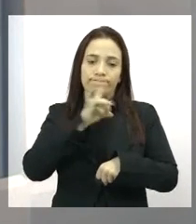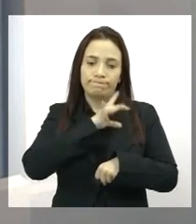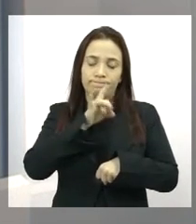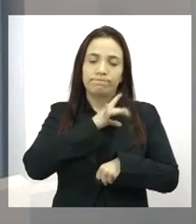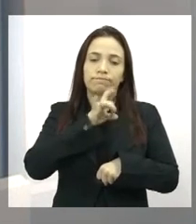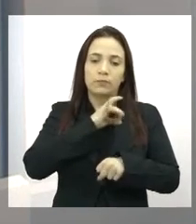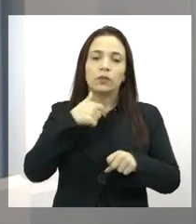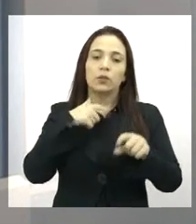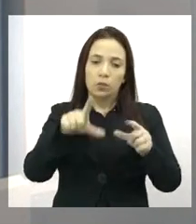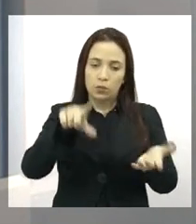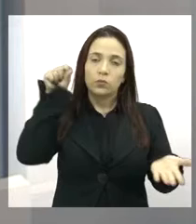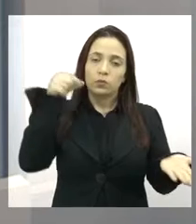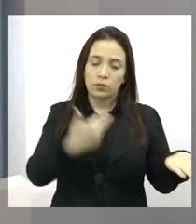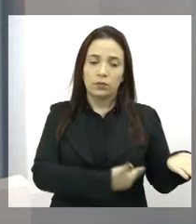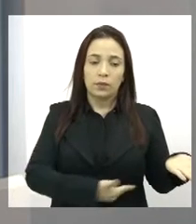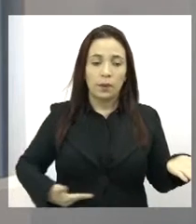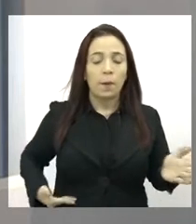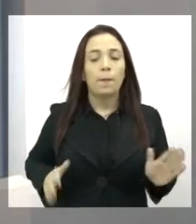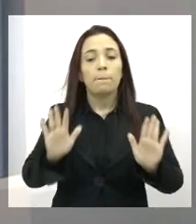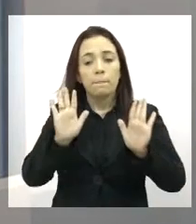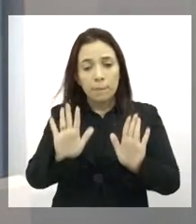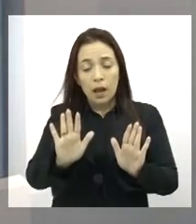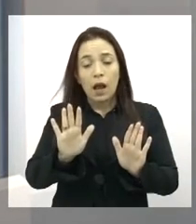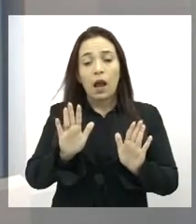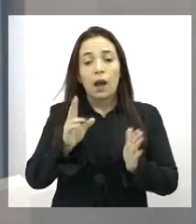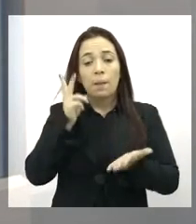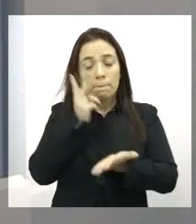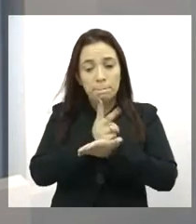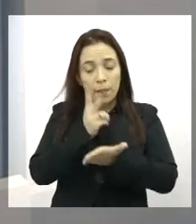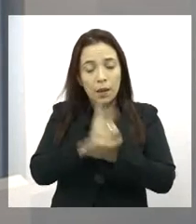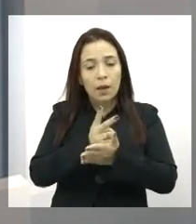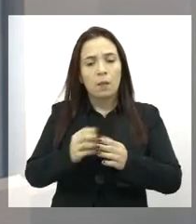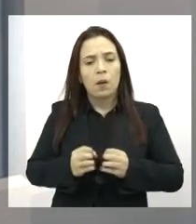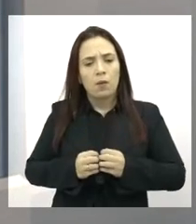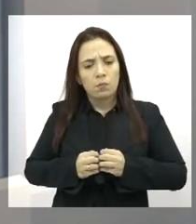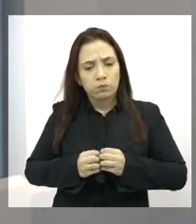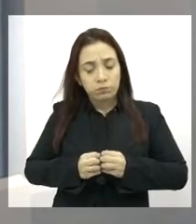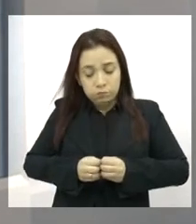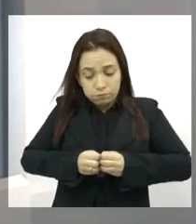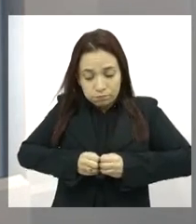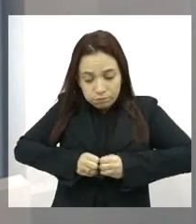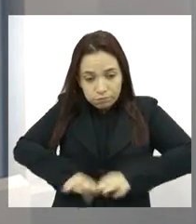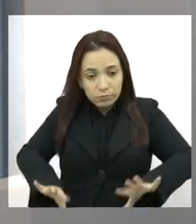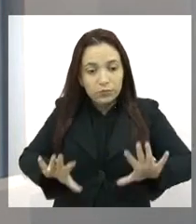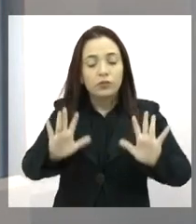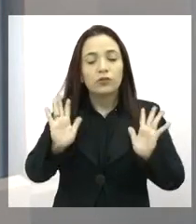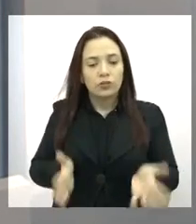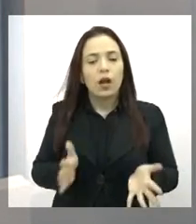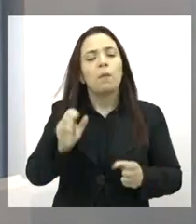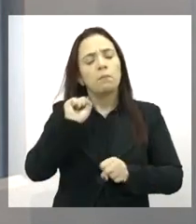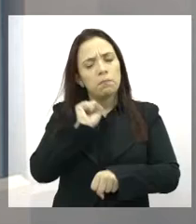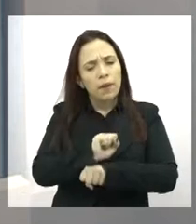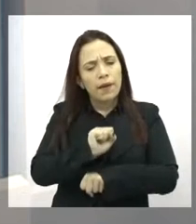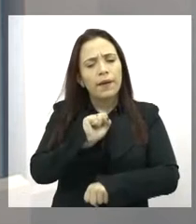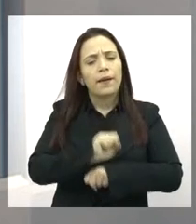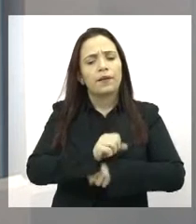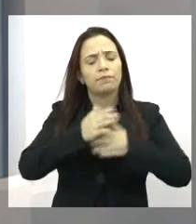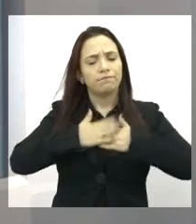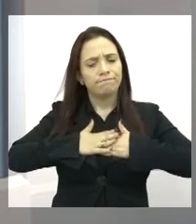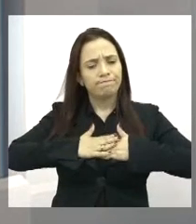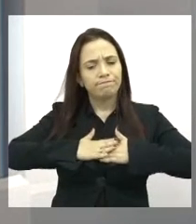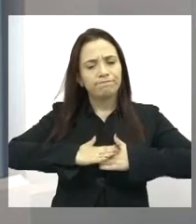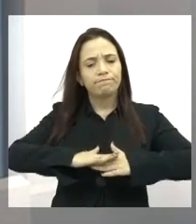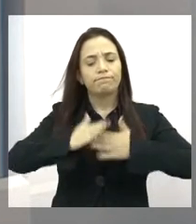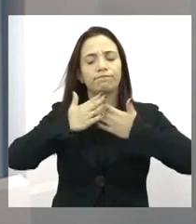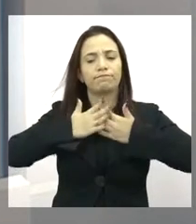bem optando pela cesárea, mas mesmo com a bolsa rompida é possível, sim, você esperar mais um pouco, né?